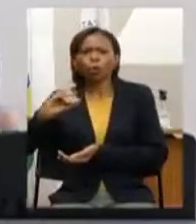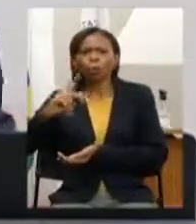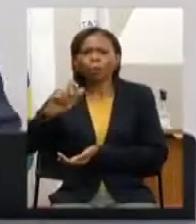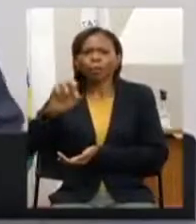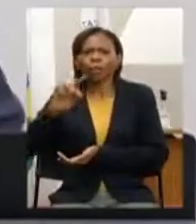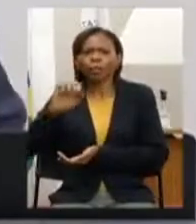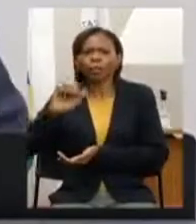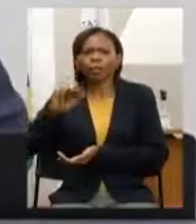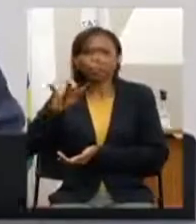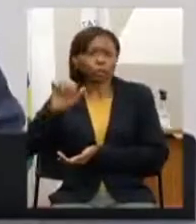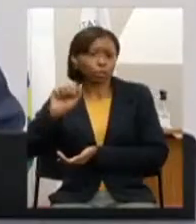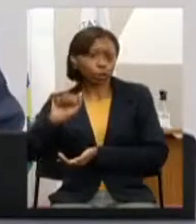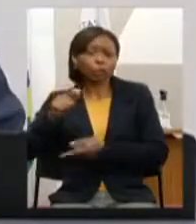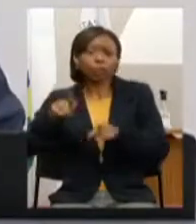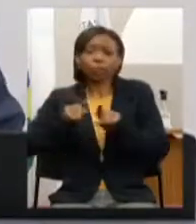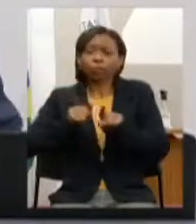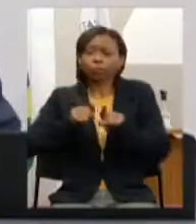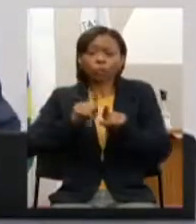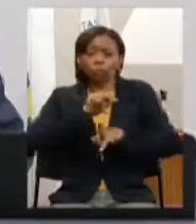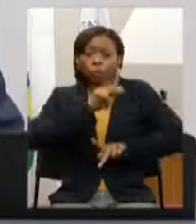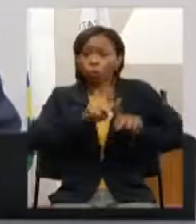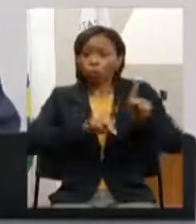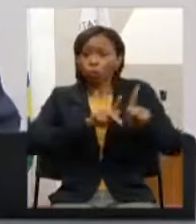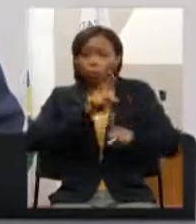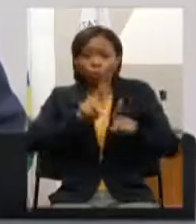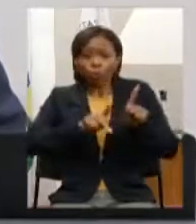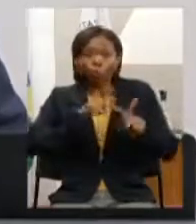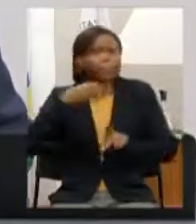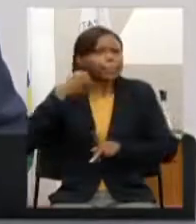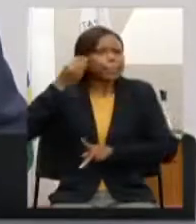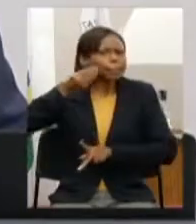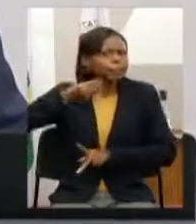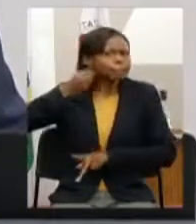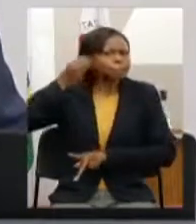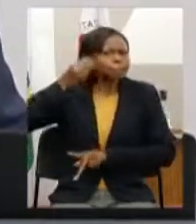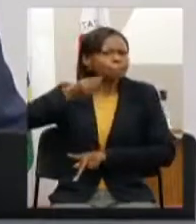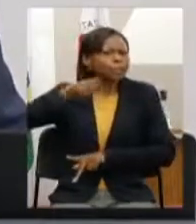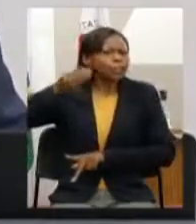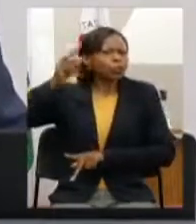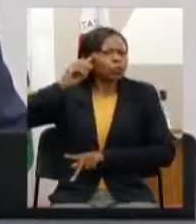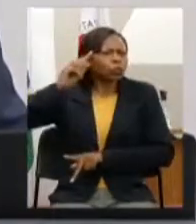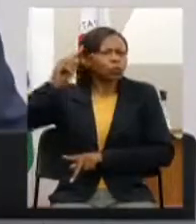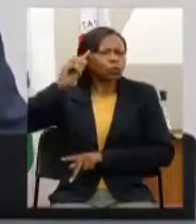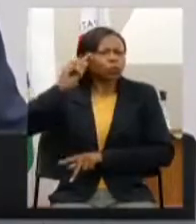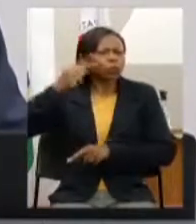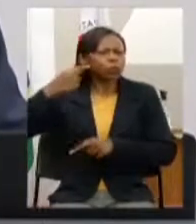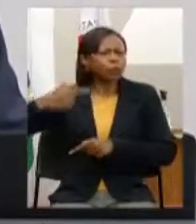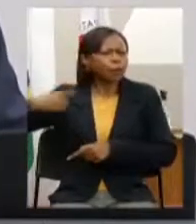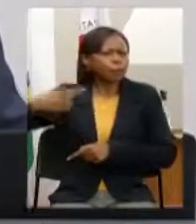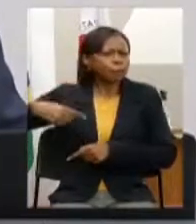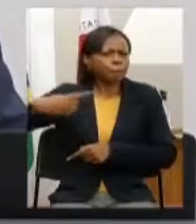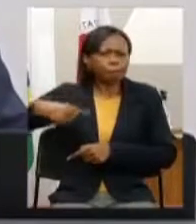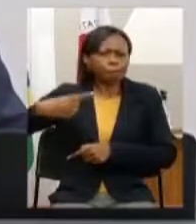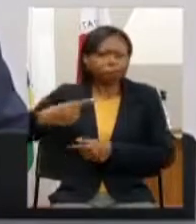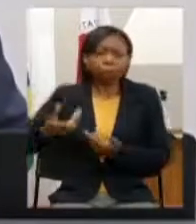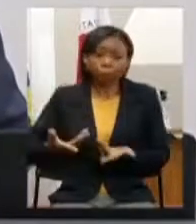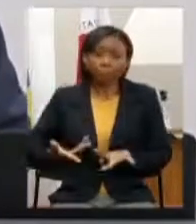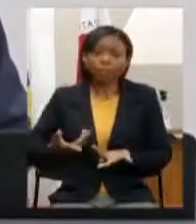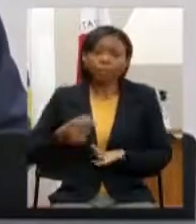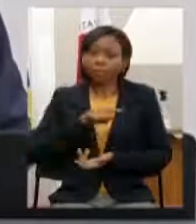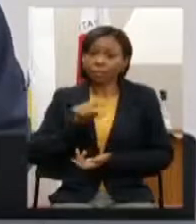povo que estão vivendo no dia a dia que pisam onde vivem